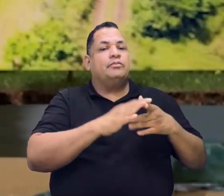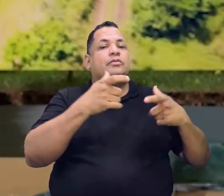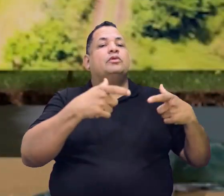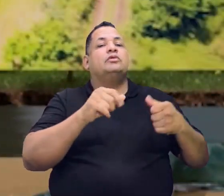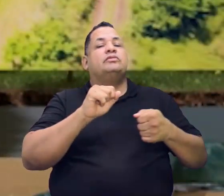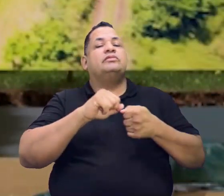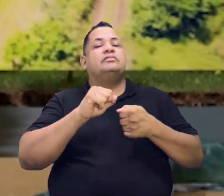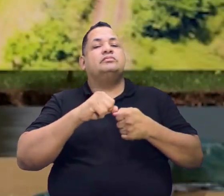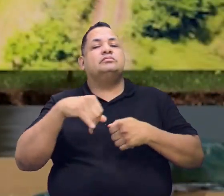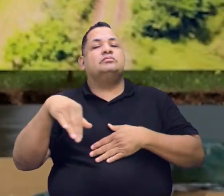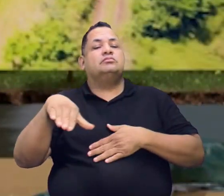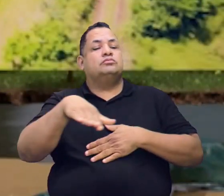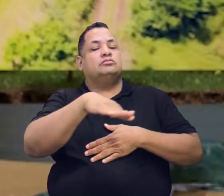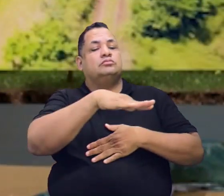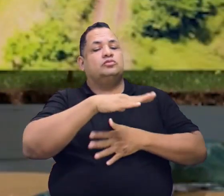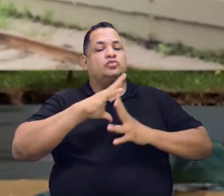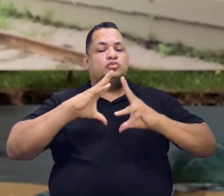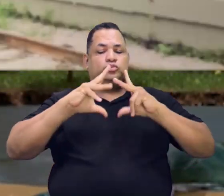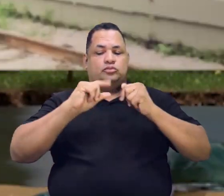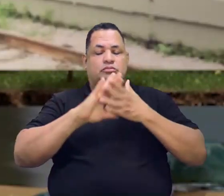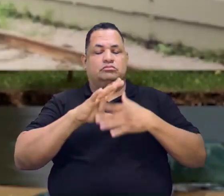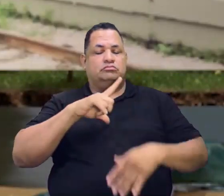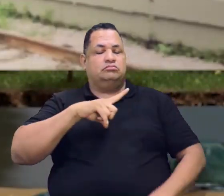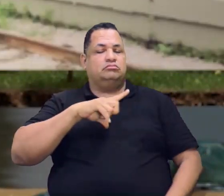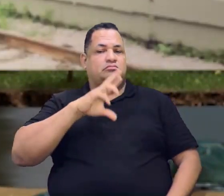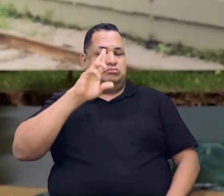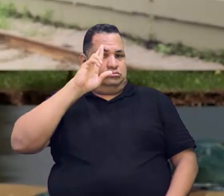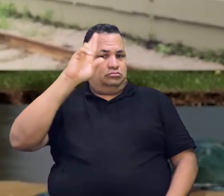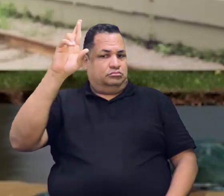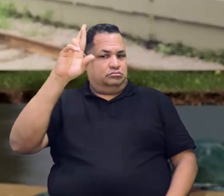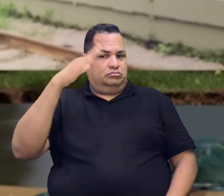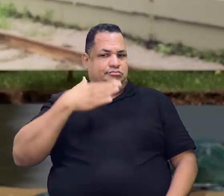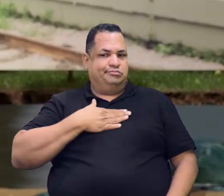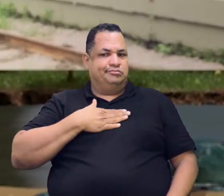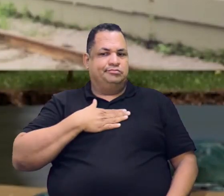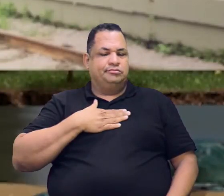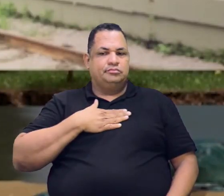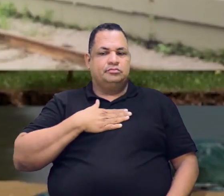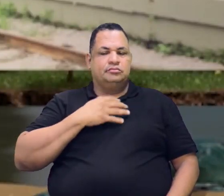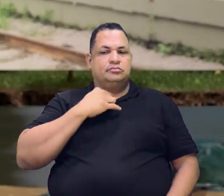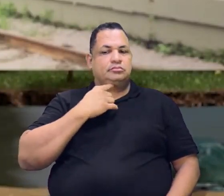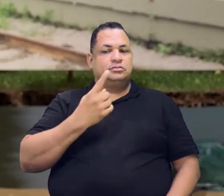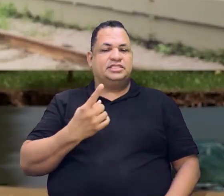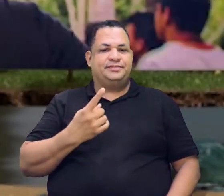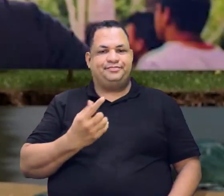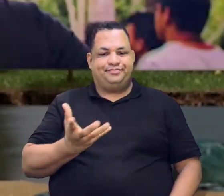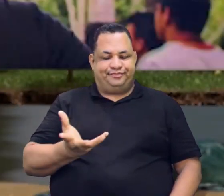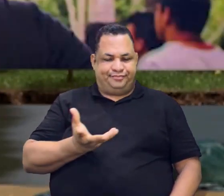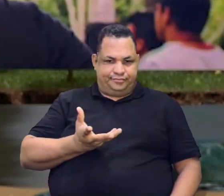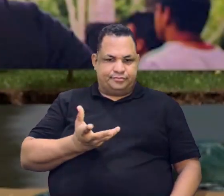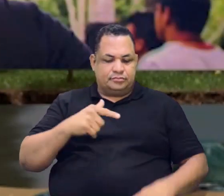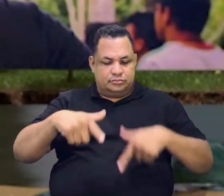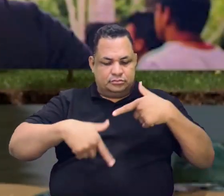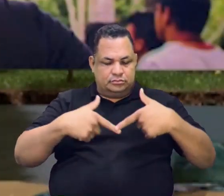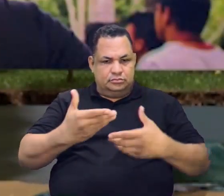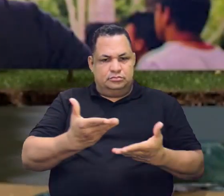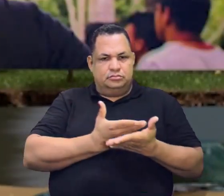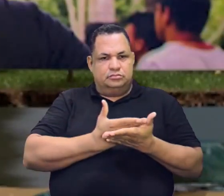onde? Pera aí. Tudo isso aqui tem dono. Tudo isso aqui tem dono. Se você for querer